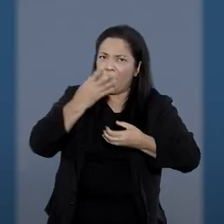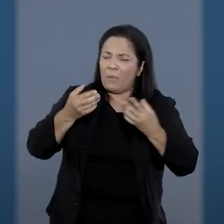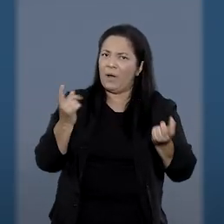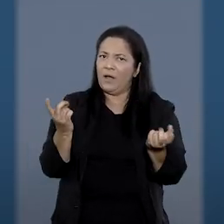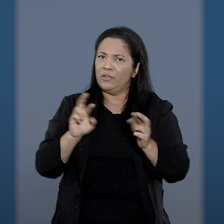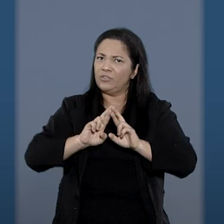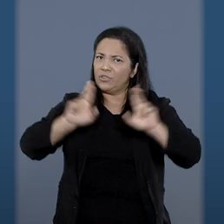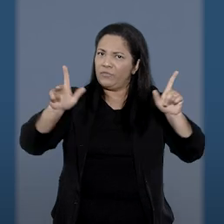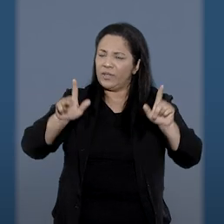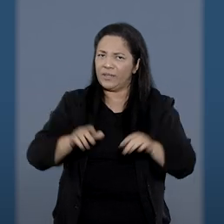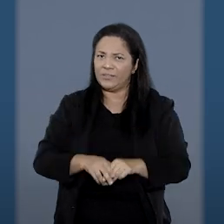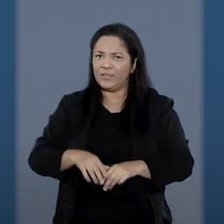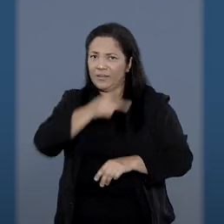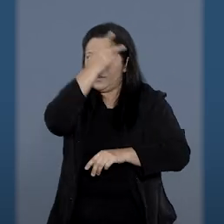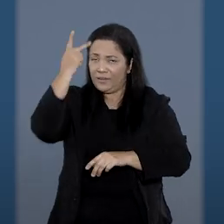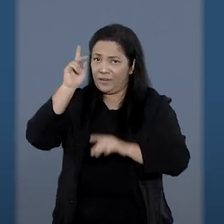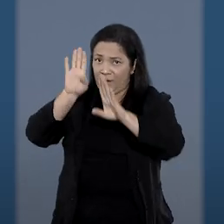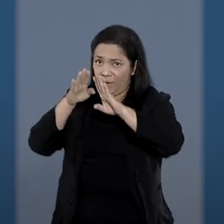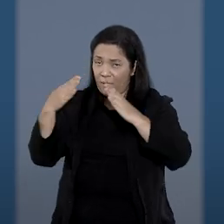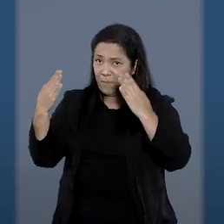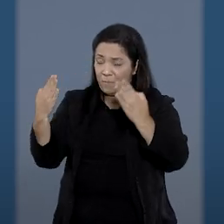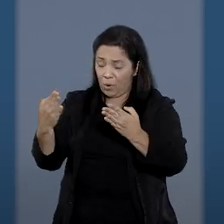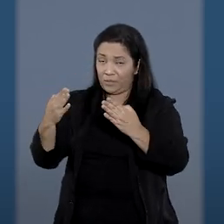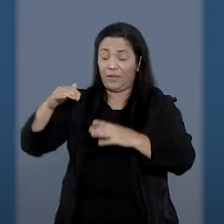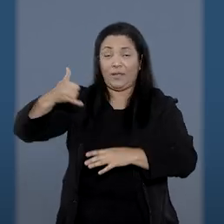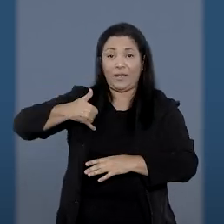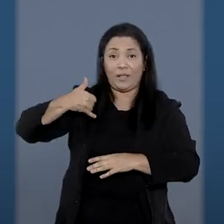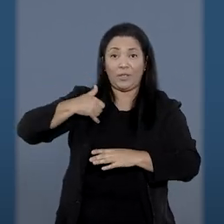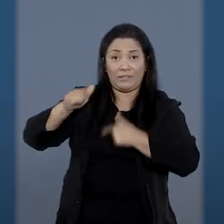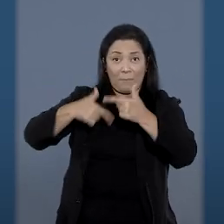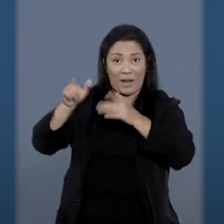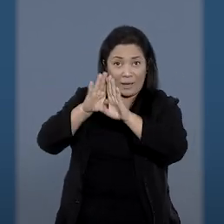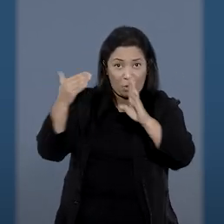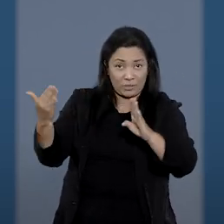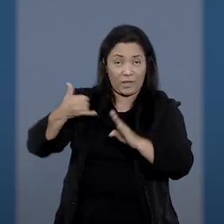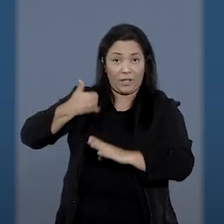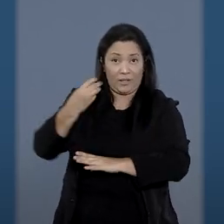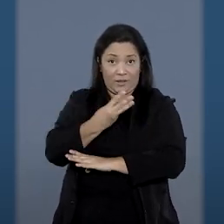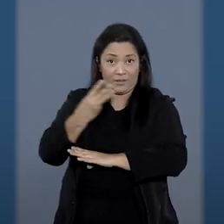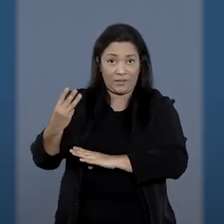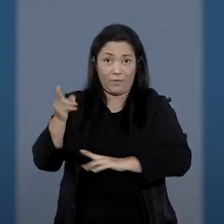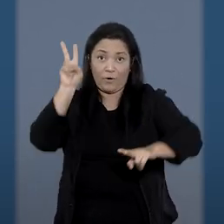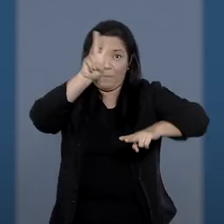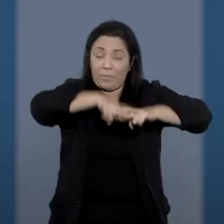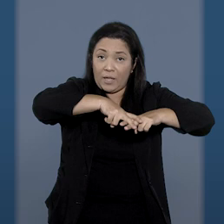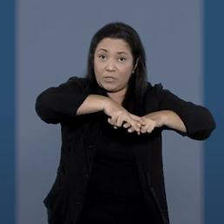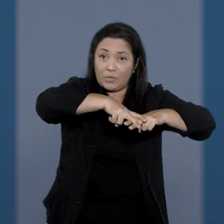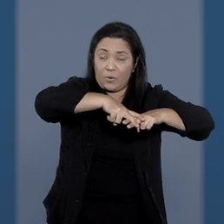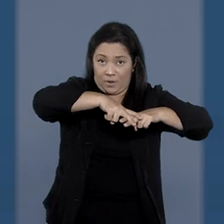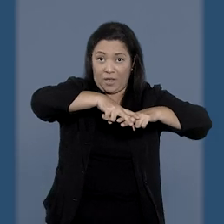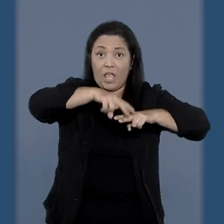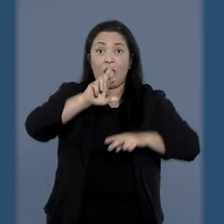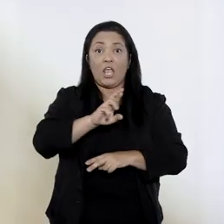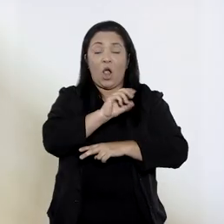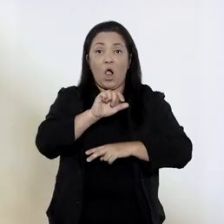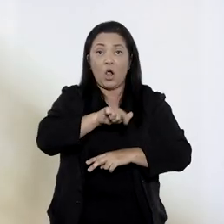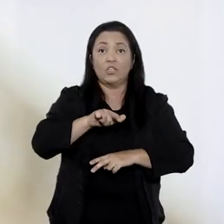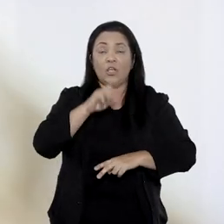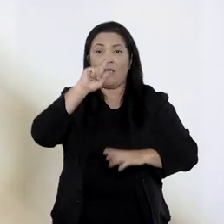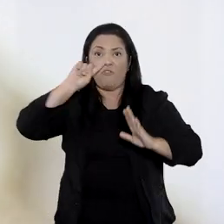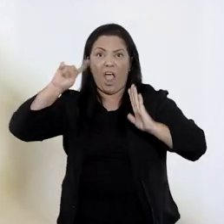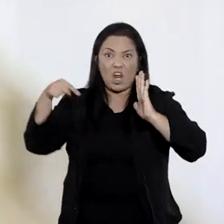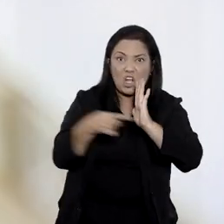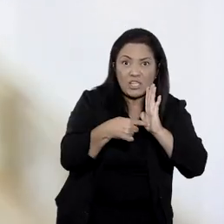o porteiro Paulo Alberto da Silva Costa, de 33 anos, foi preso pela Polícia Civil em Belfor Roxo em 2020 e